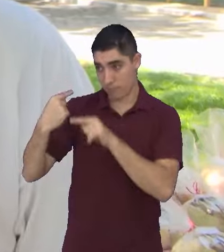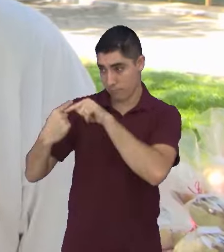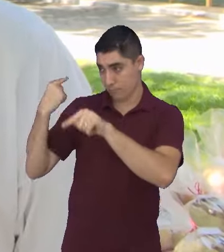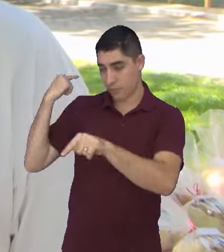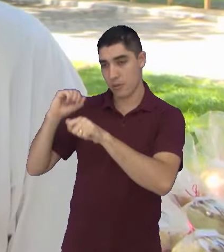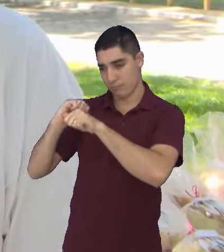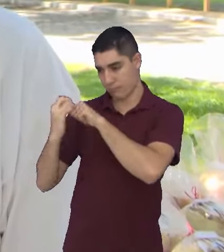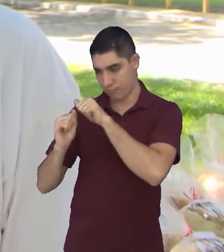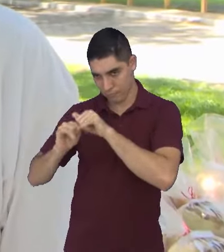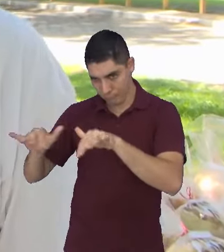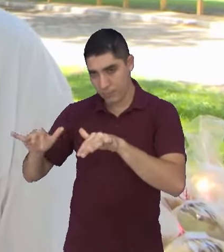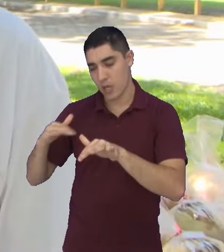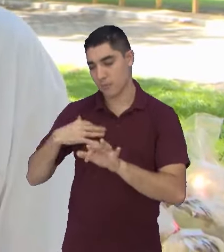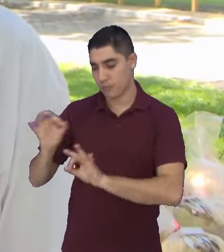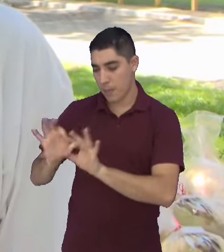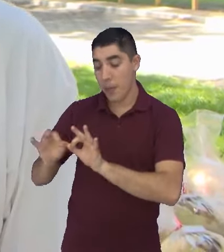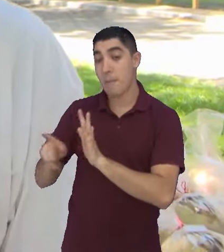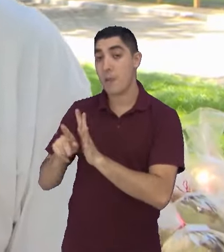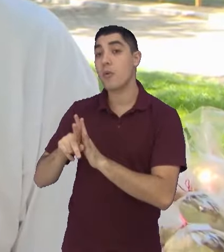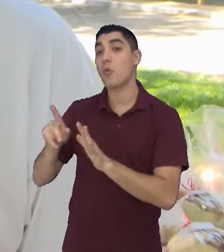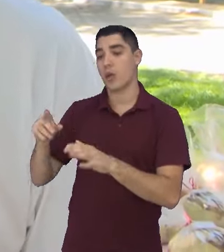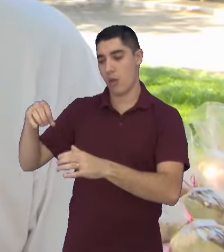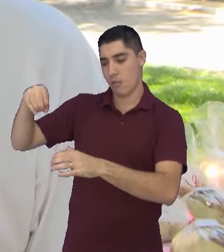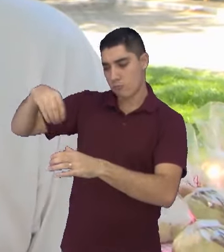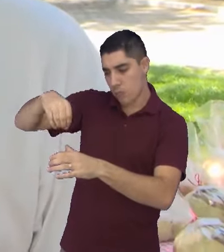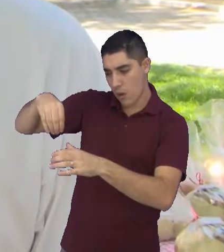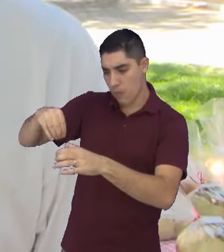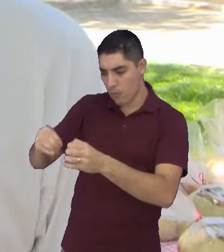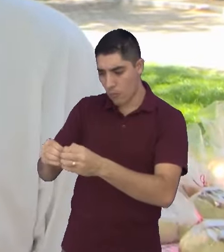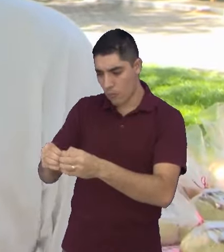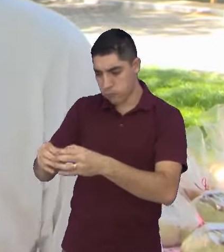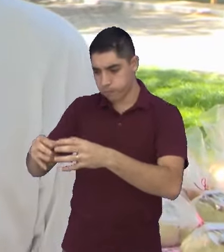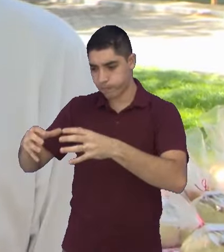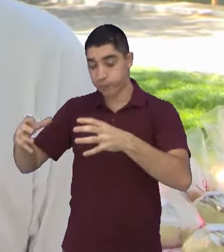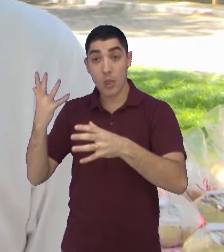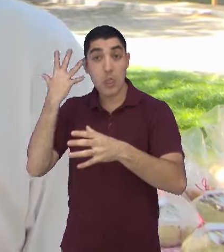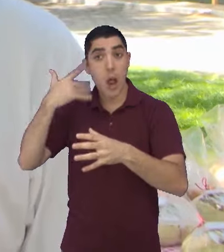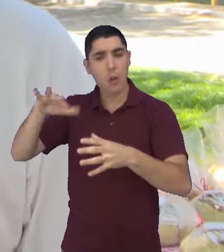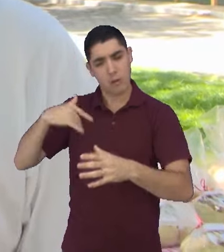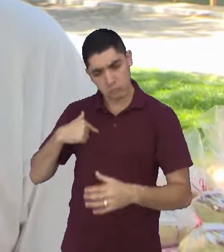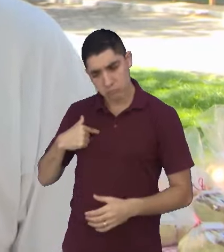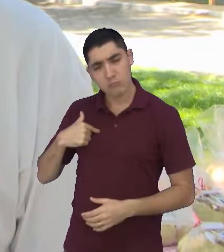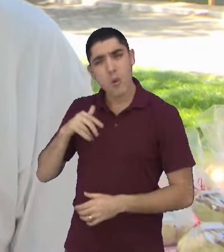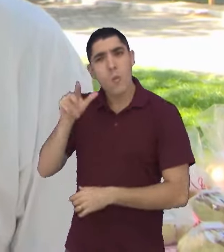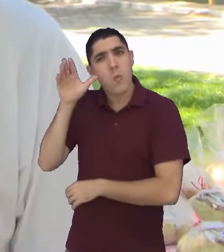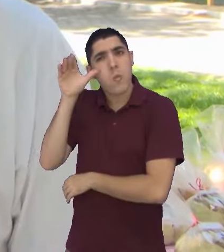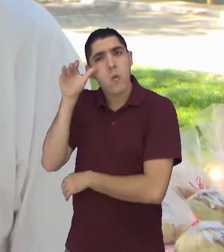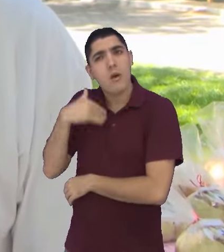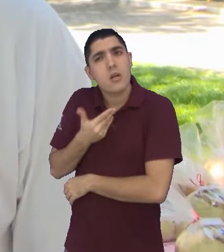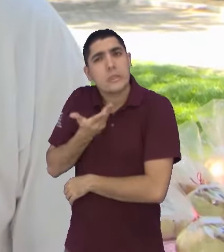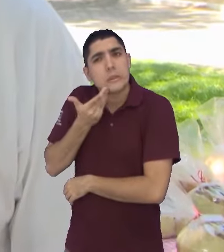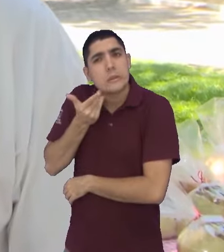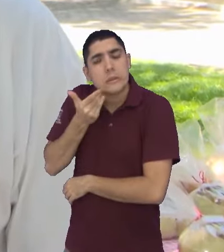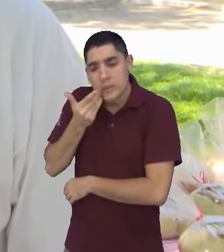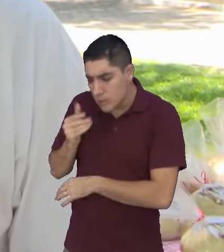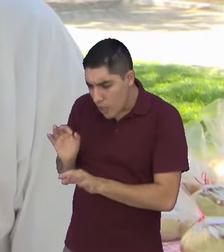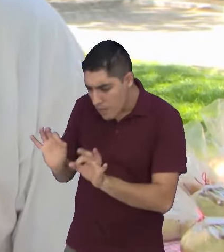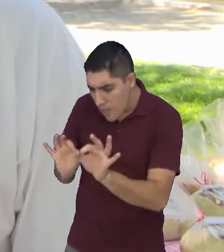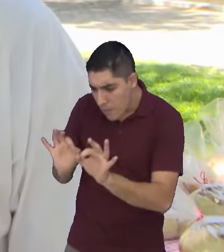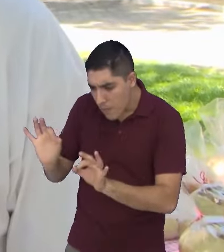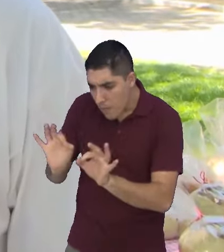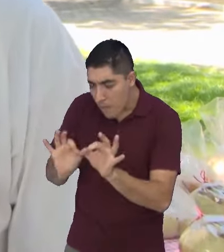Levan, fermentação natural. E era curiosidade. Como tudo parou, eu tive a oportunidade de ter um tempo e